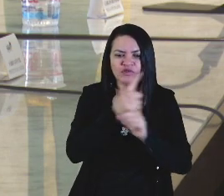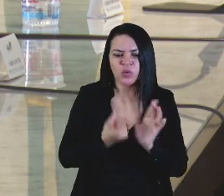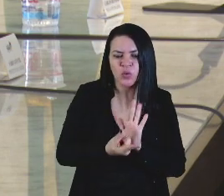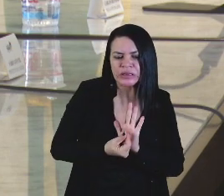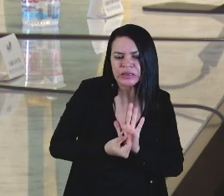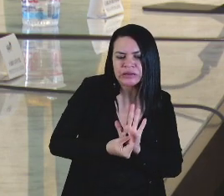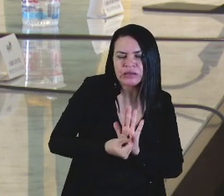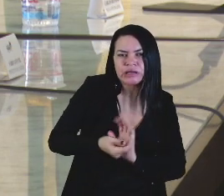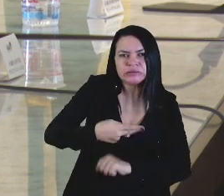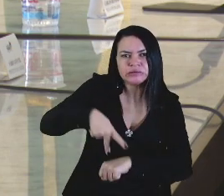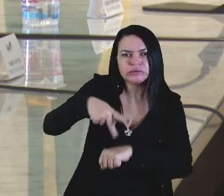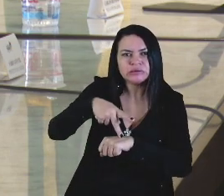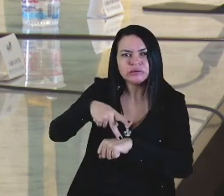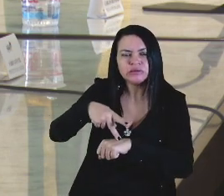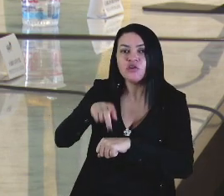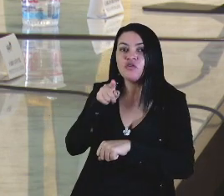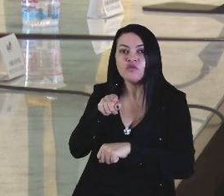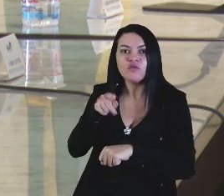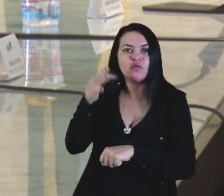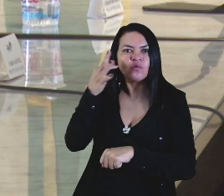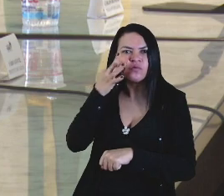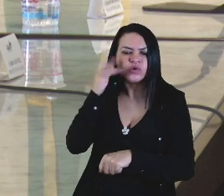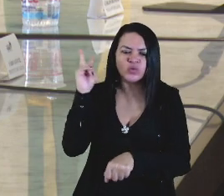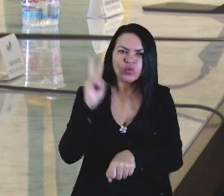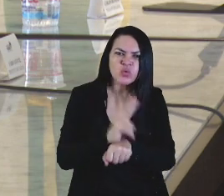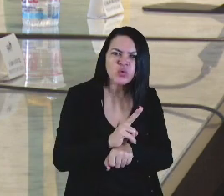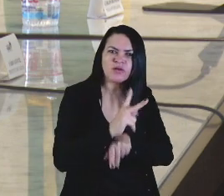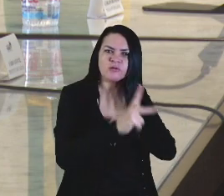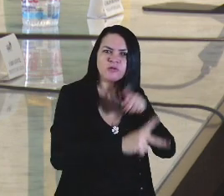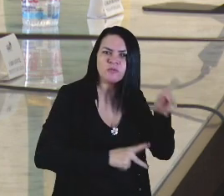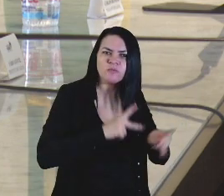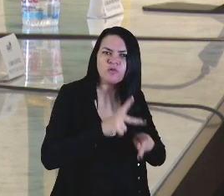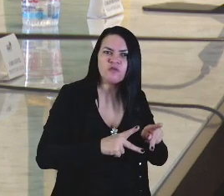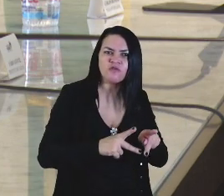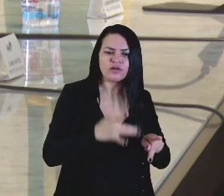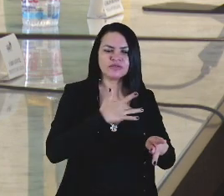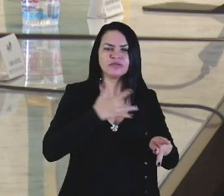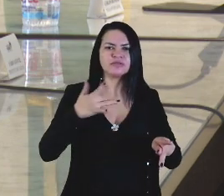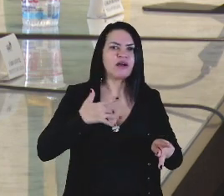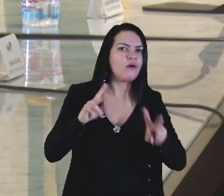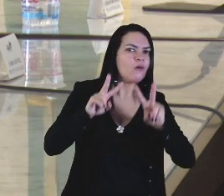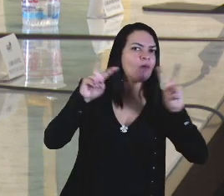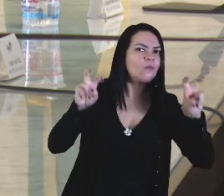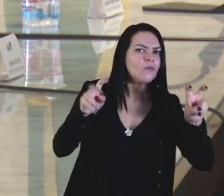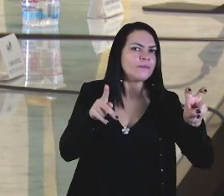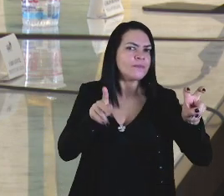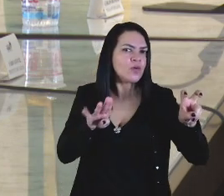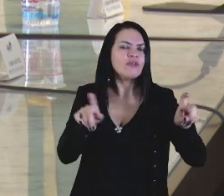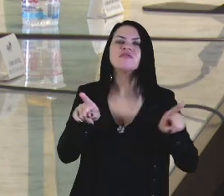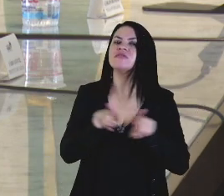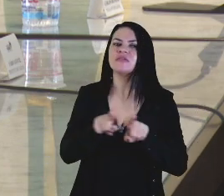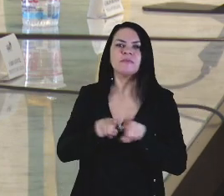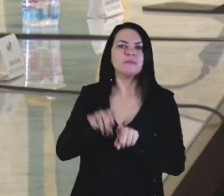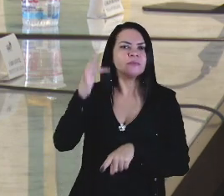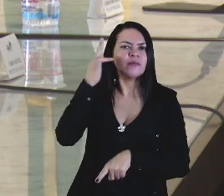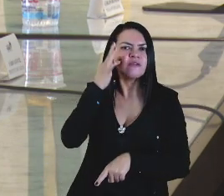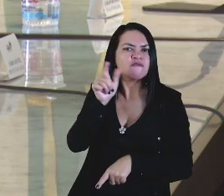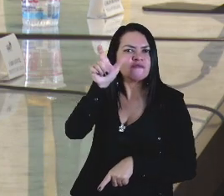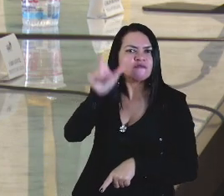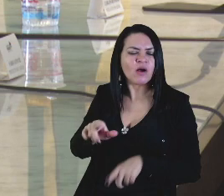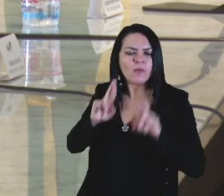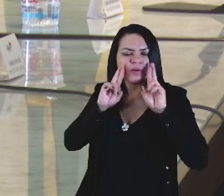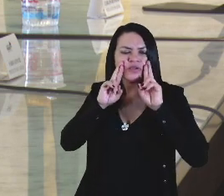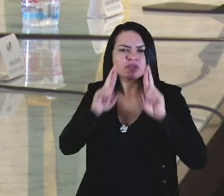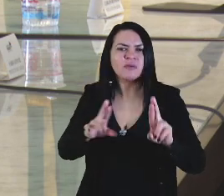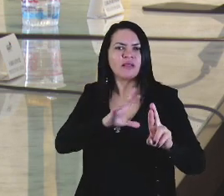país, você, além de cuidar do nosso povo, do que tange à saúde pública, se dá uma demonstração de respeito e de